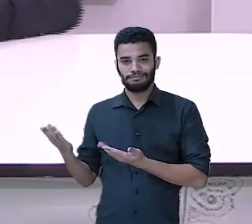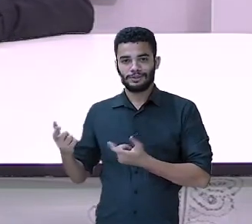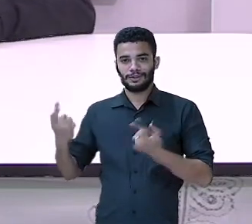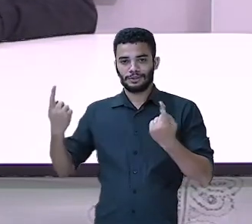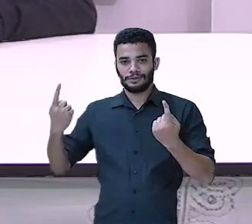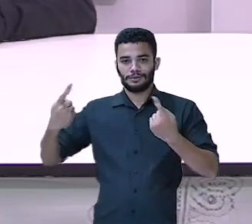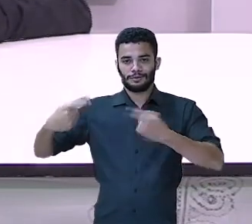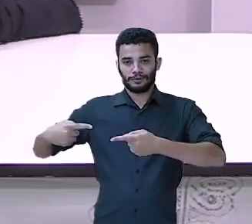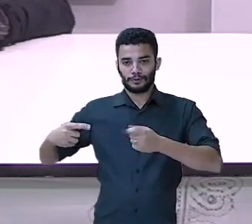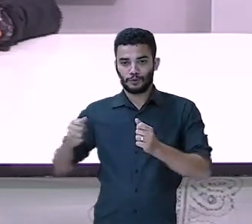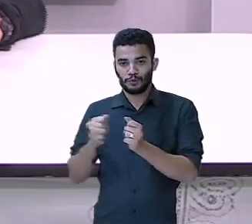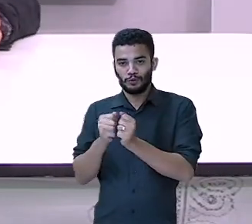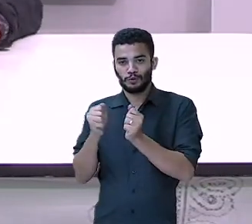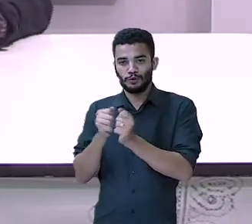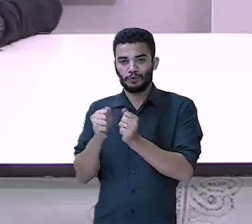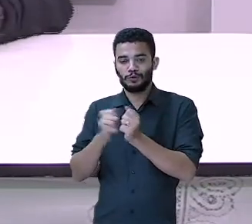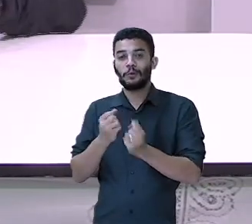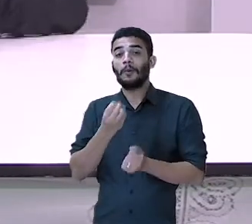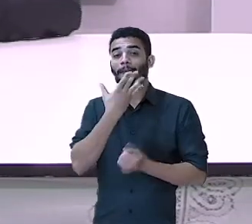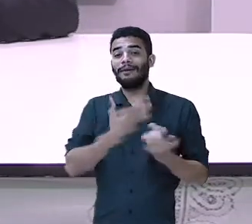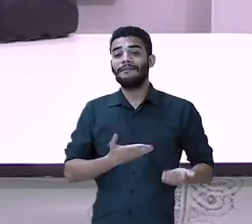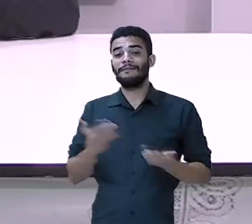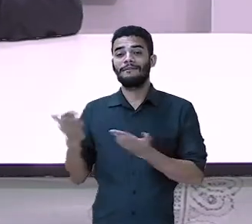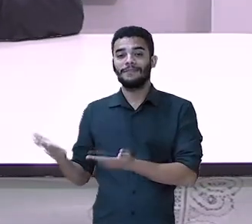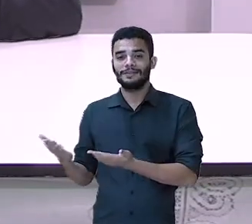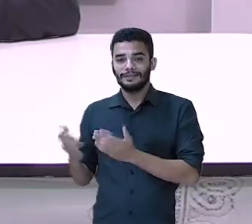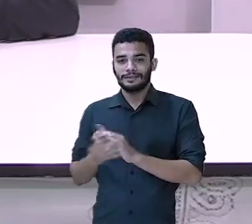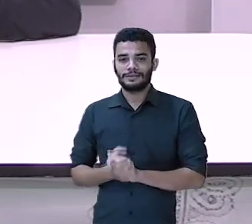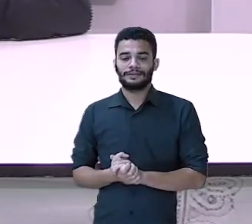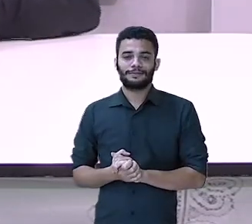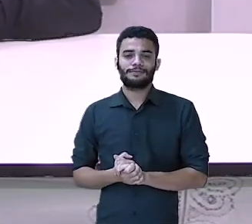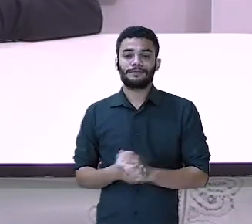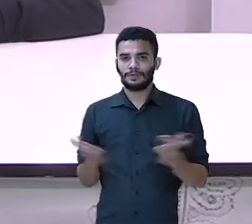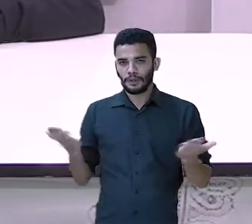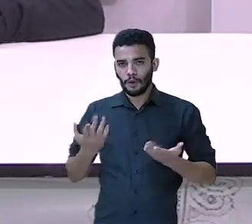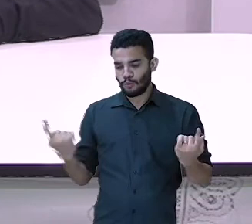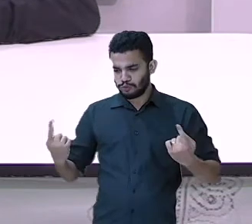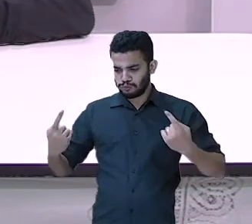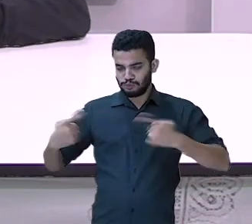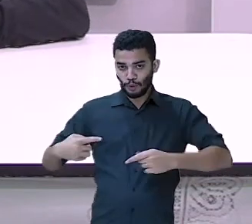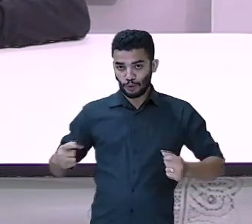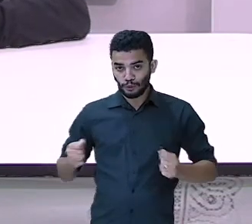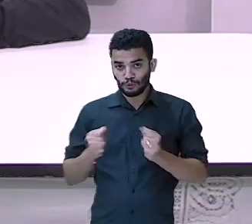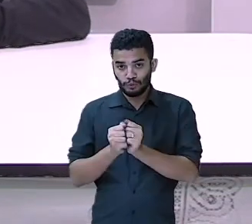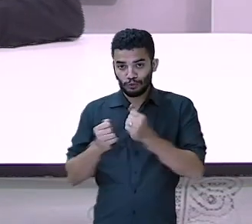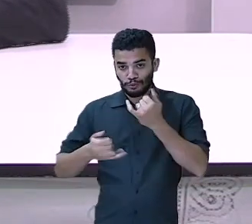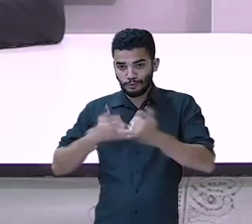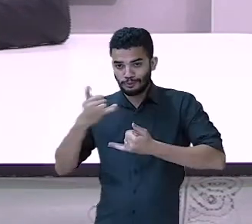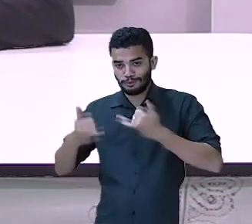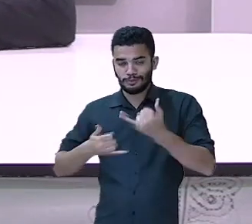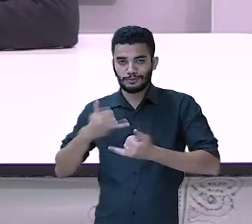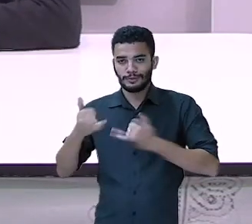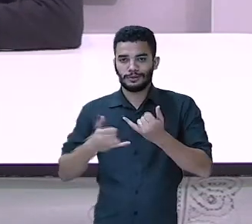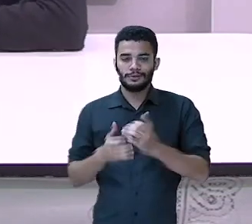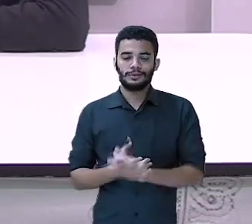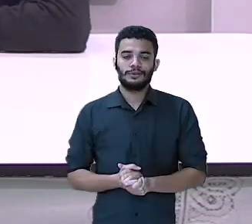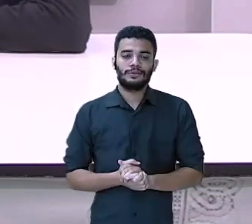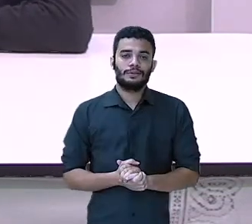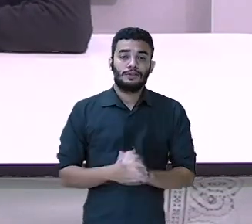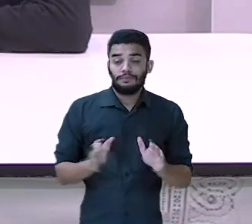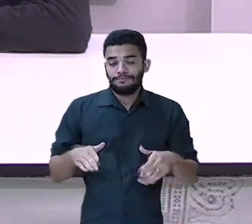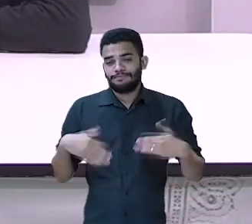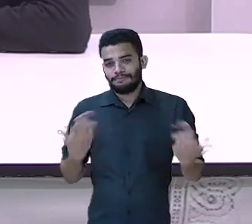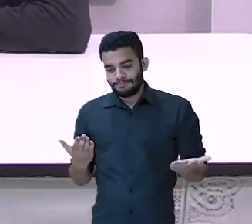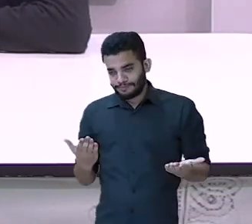Seja bem-vinda. A Carol vai ser a minha adversária de novo. Então, iniciar o nosso jogo. Então, Carol, o